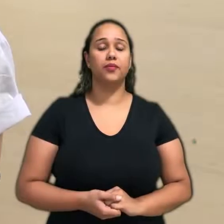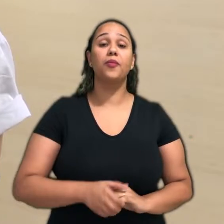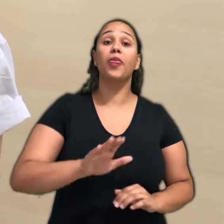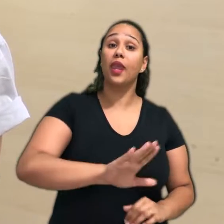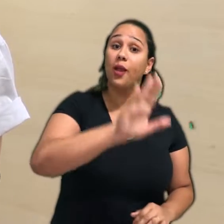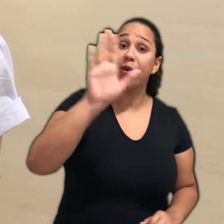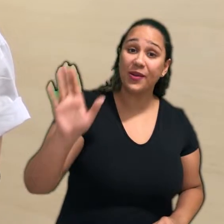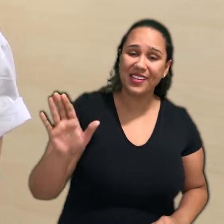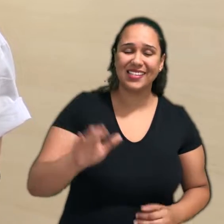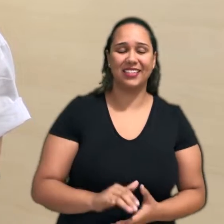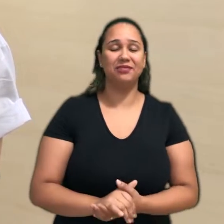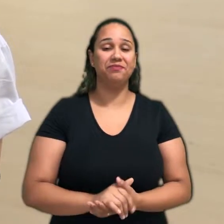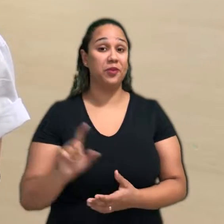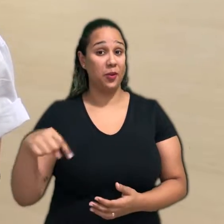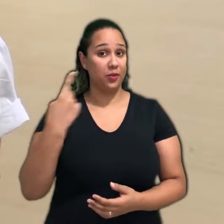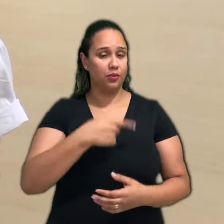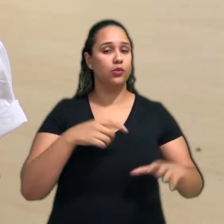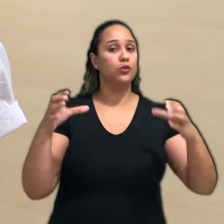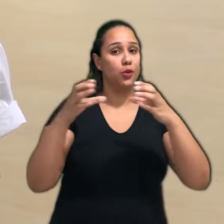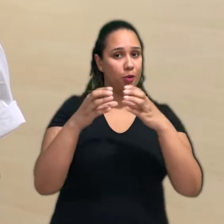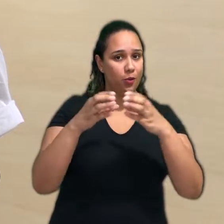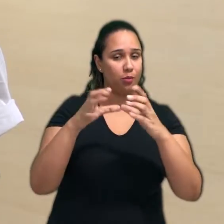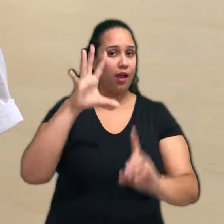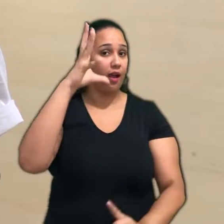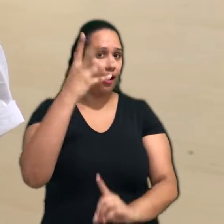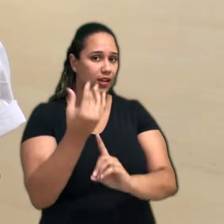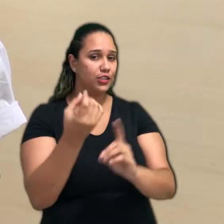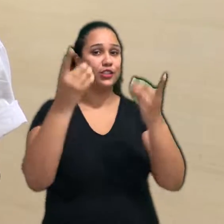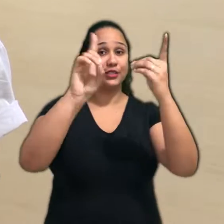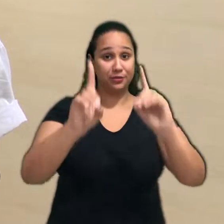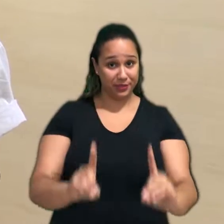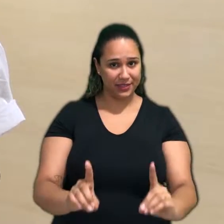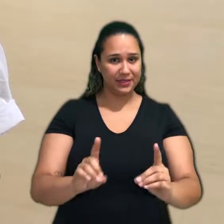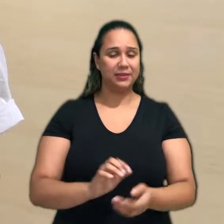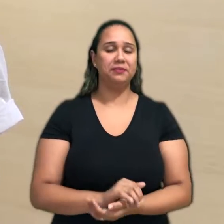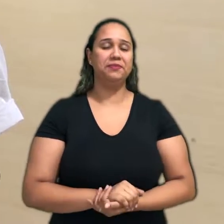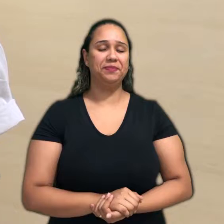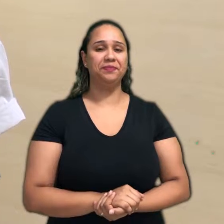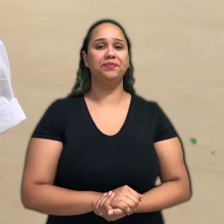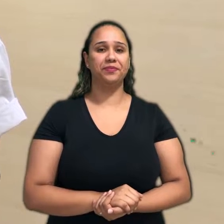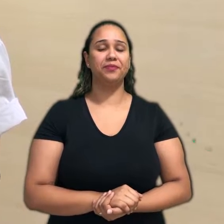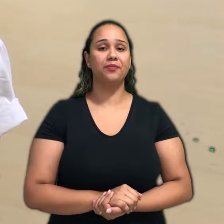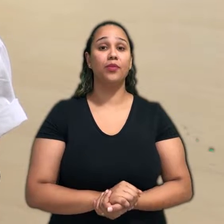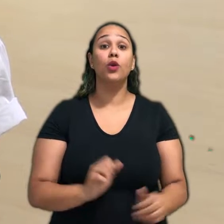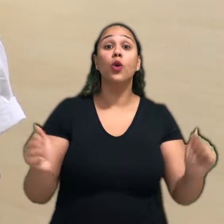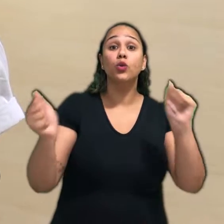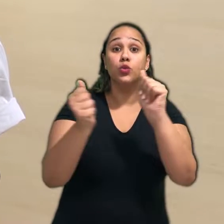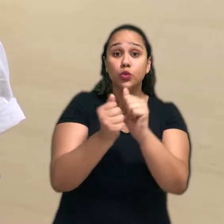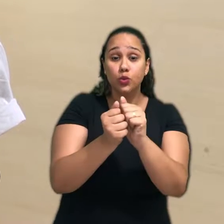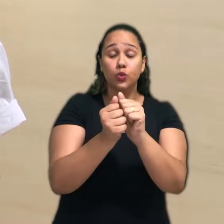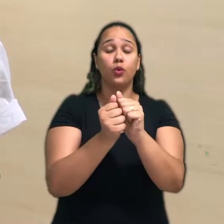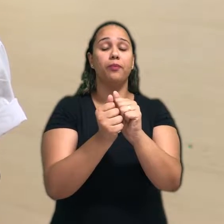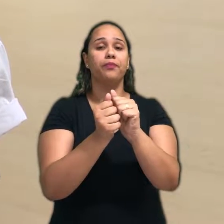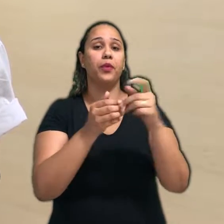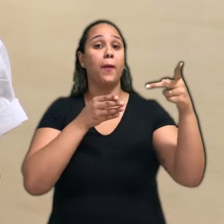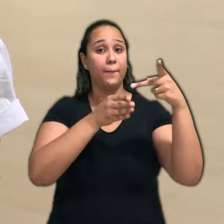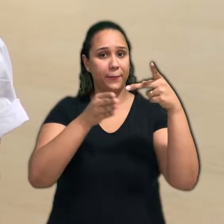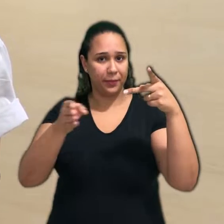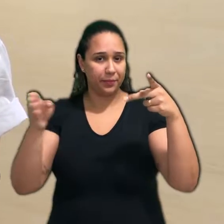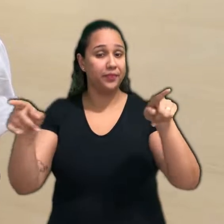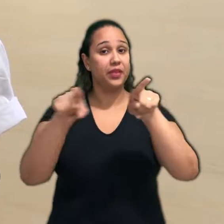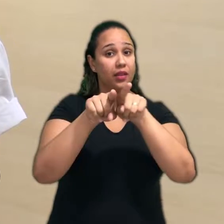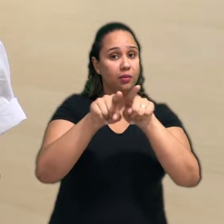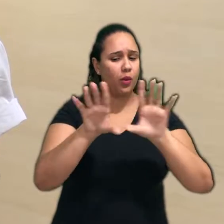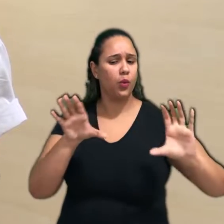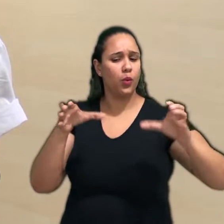Olá pessoal, nós somos o projeto Arte Deficiência, Desnaturalizando Exclusões. E junto com o Propai e com a Comissão de